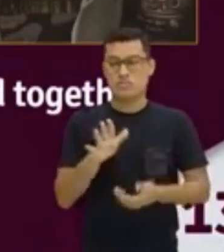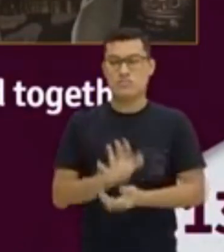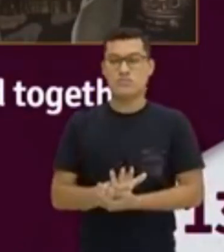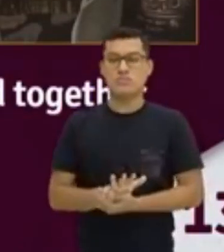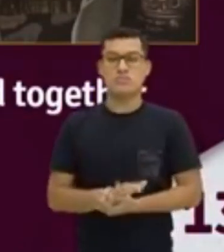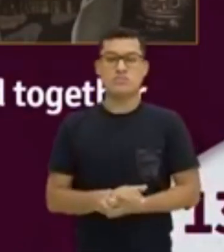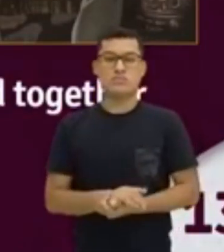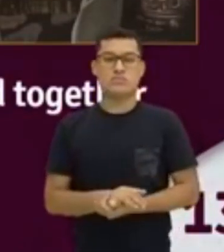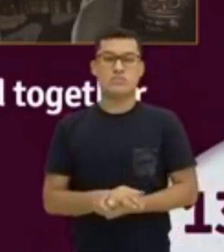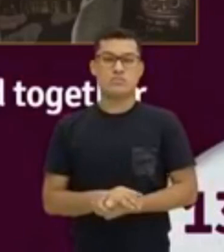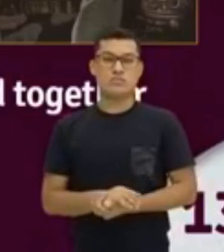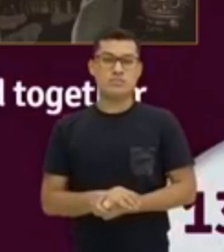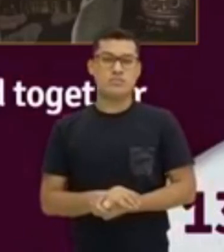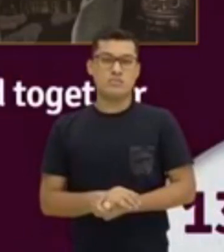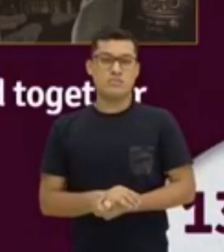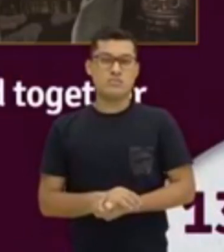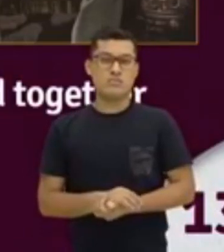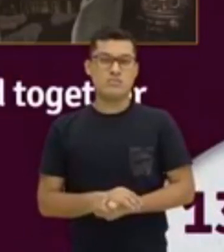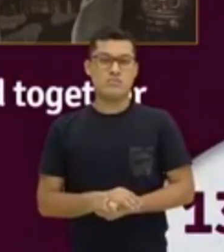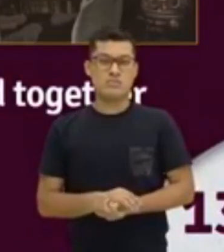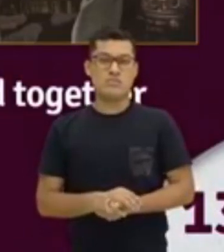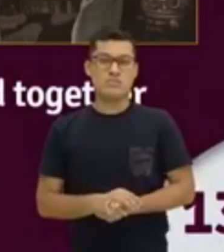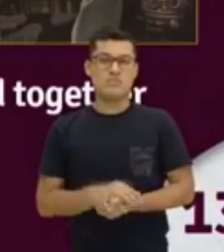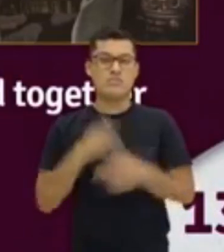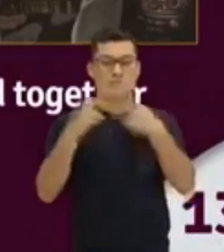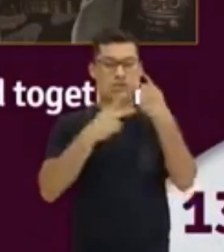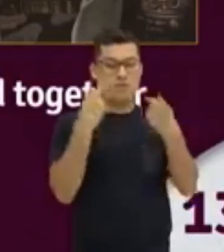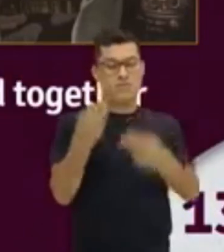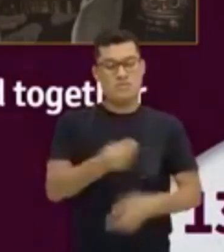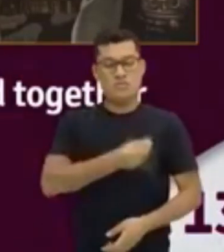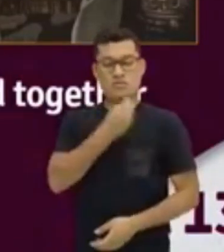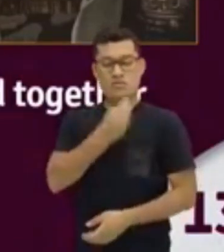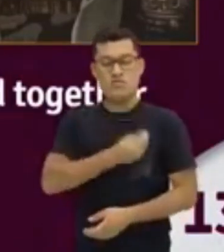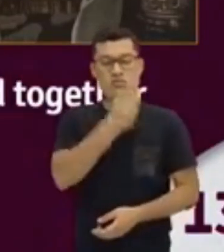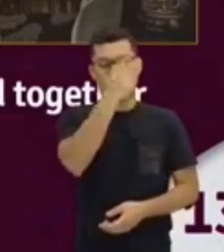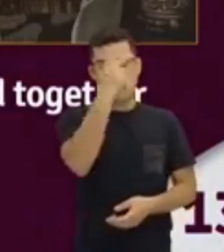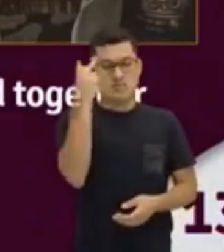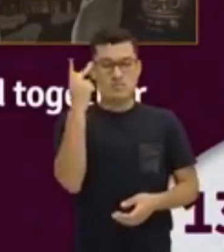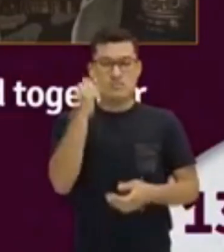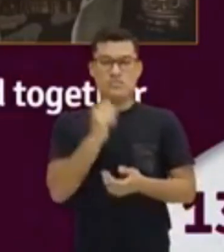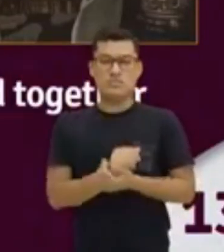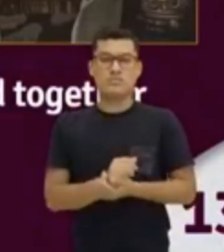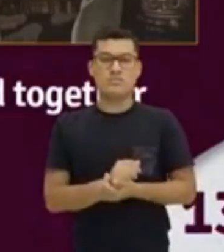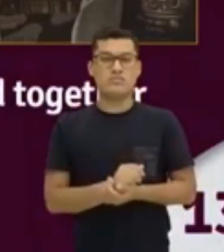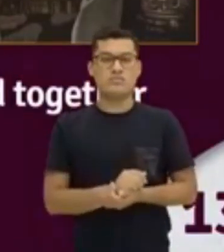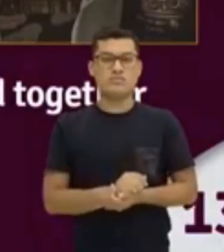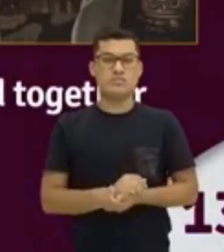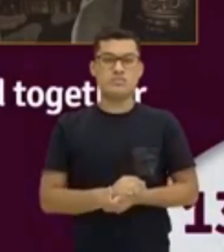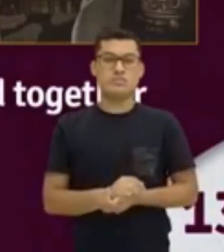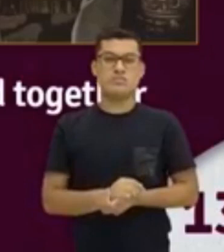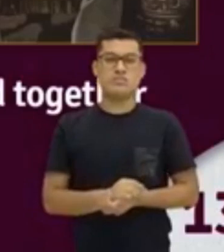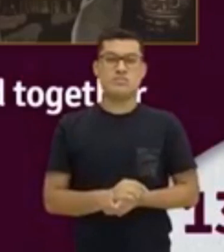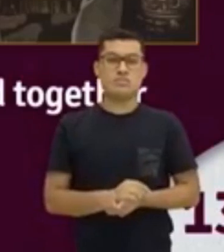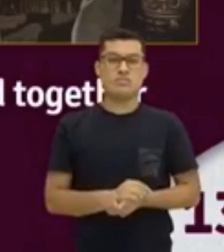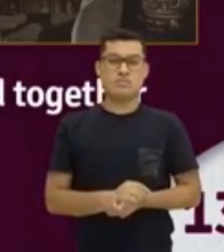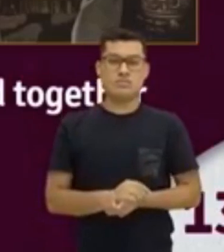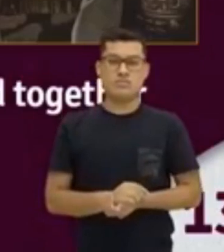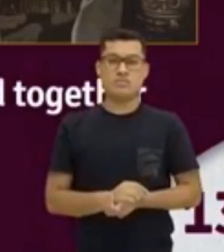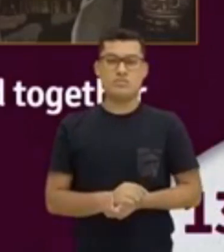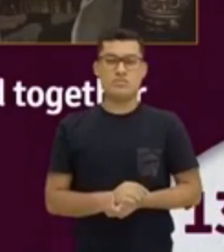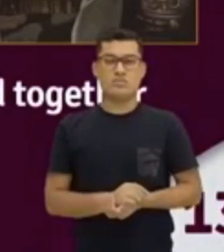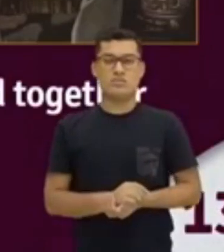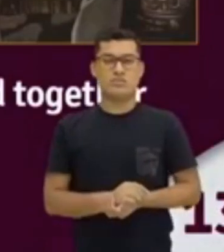nesse gênero, biografia, vai falar da vida de alguém. É diferente daquele outro, que é